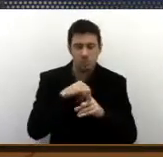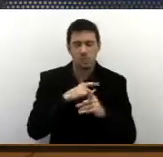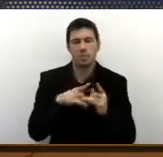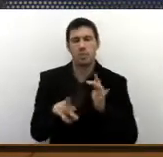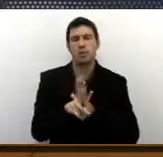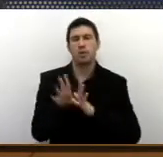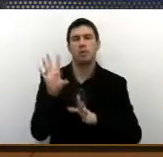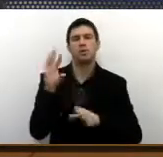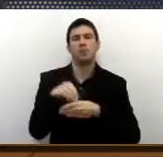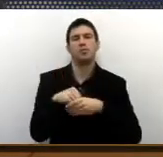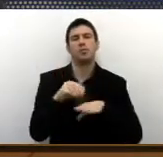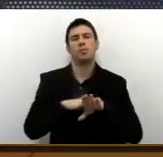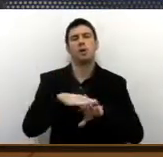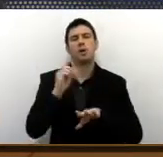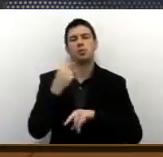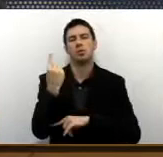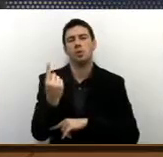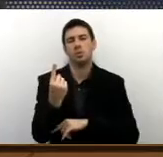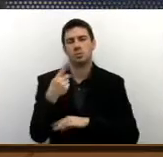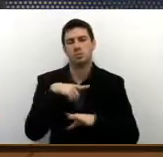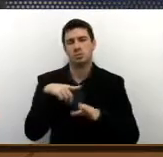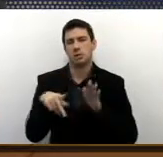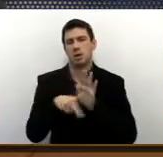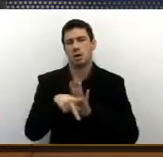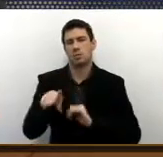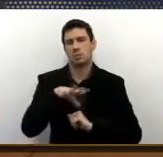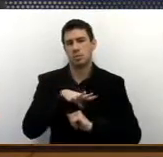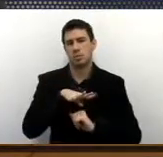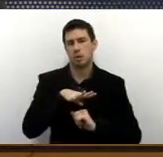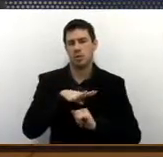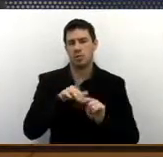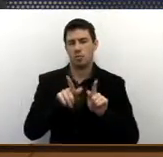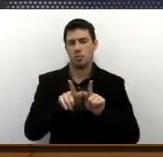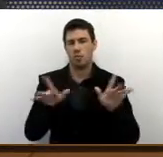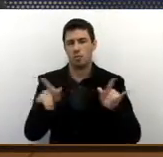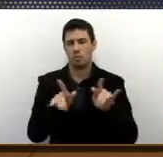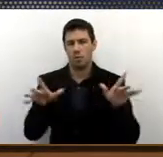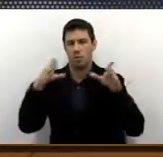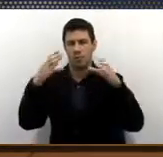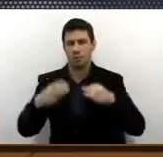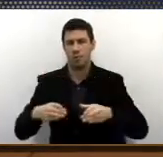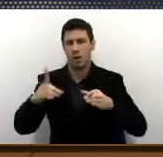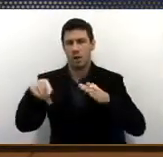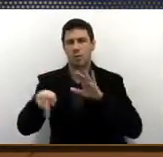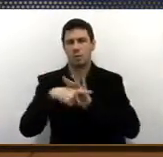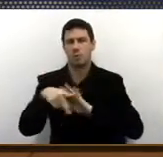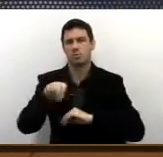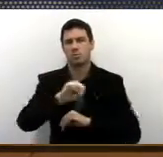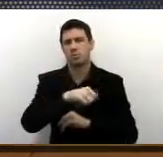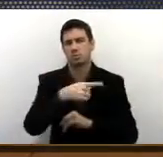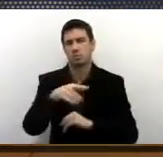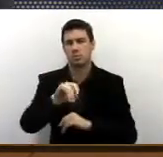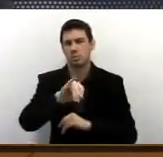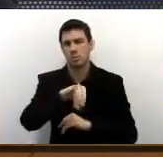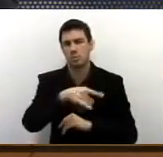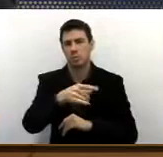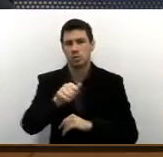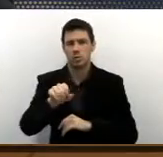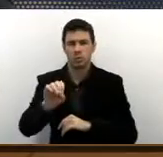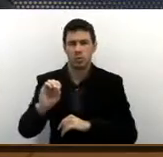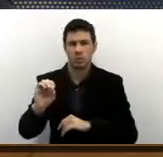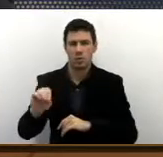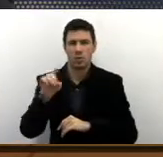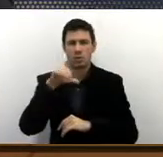a implementação de mais um Siete para a cidade de Guarulhos, que o bairro que vai ser contemplado é o bairro do São João, onde possui em torno de